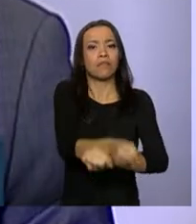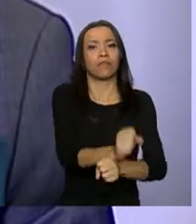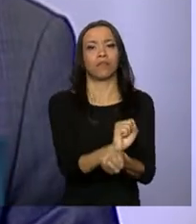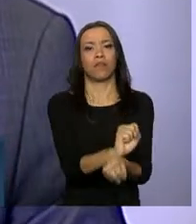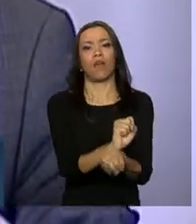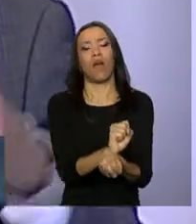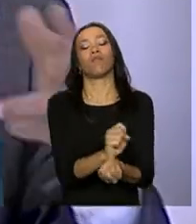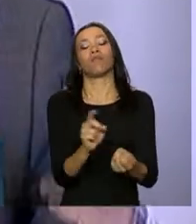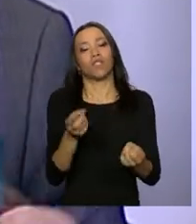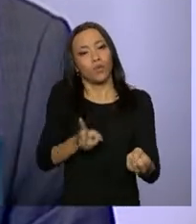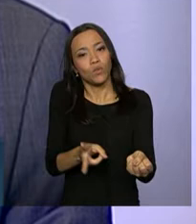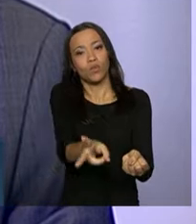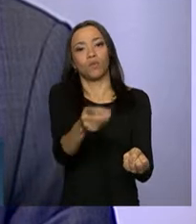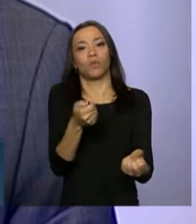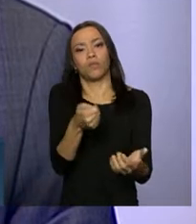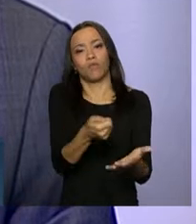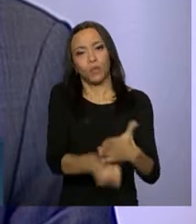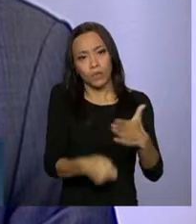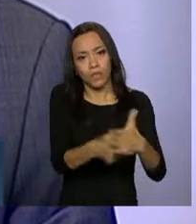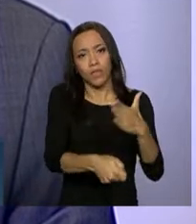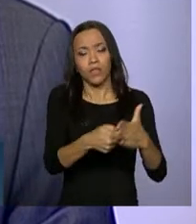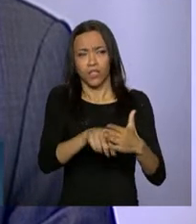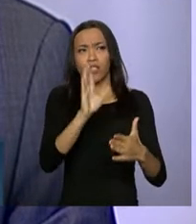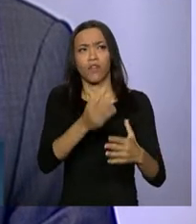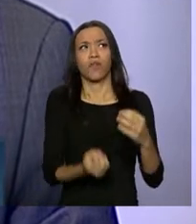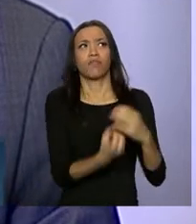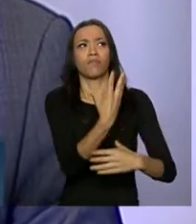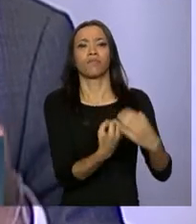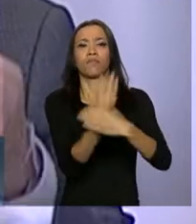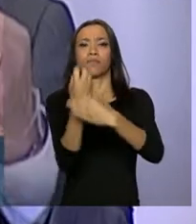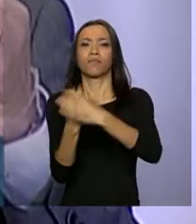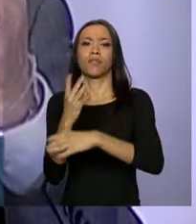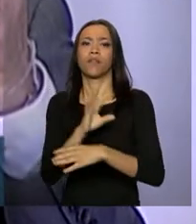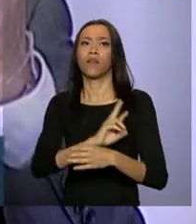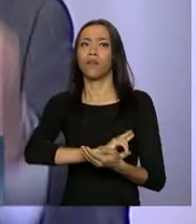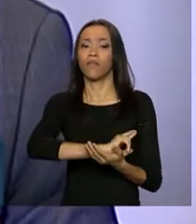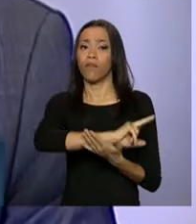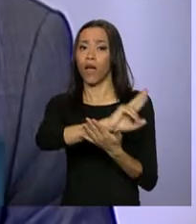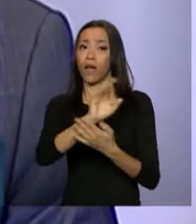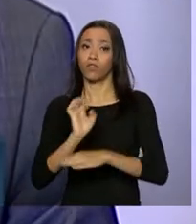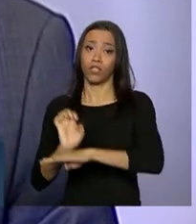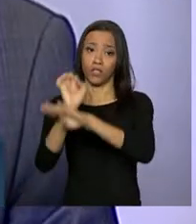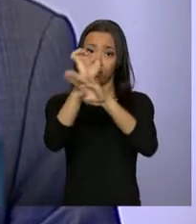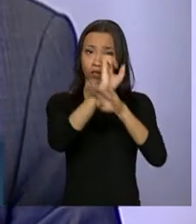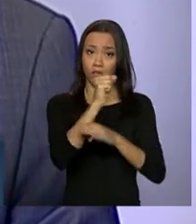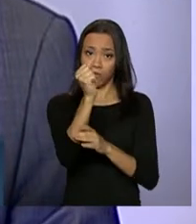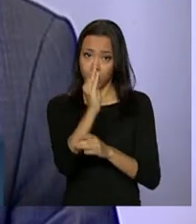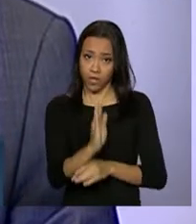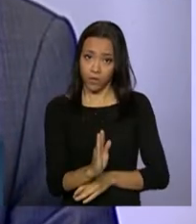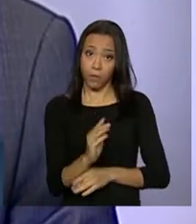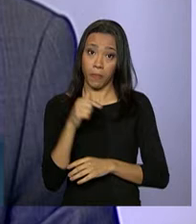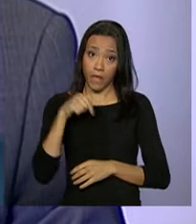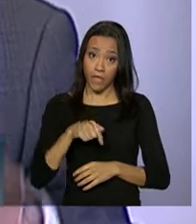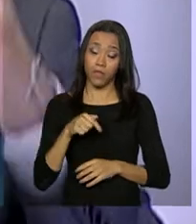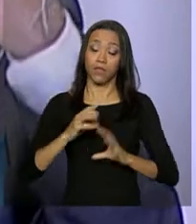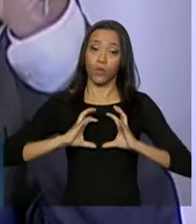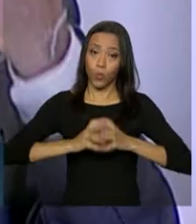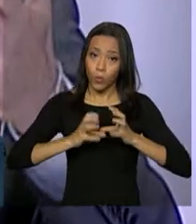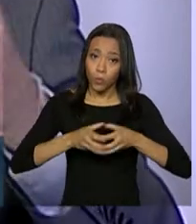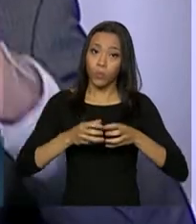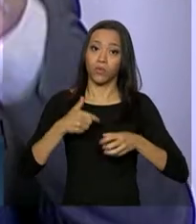criados em vários estados da federação. Grupos que protegem e dão condições de...